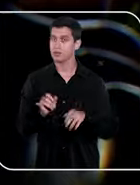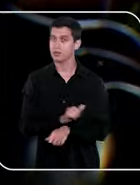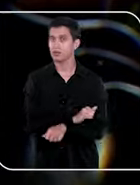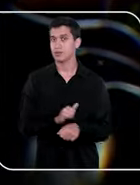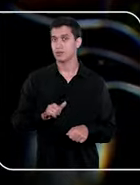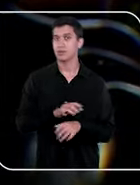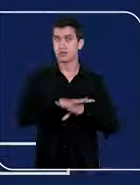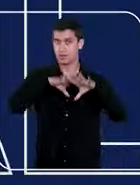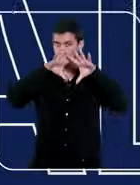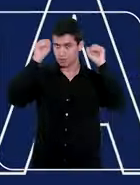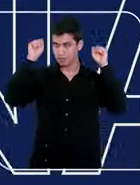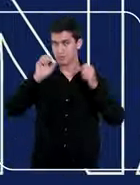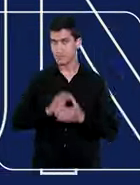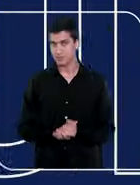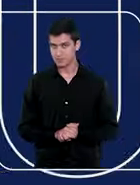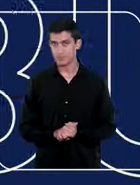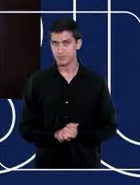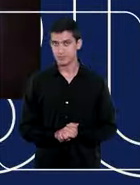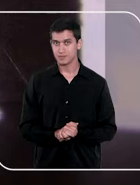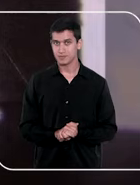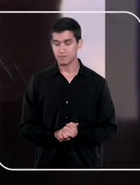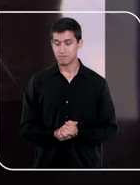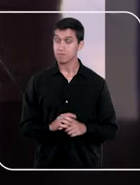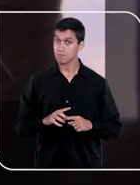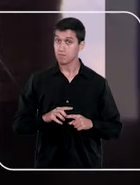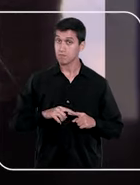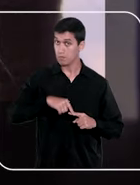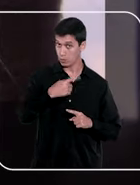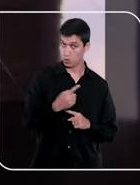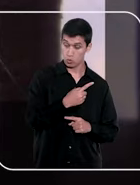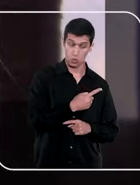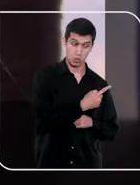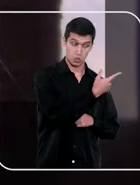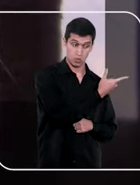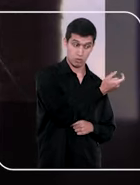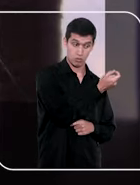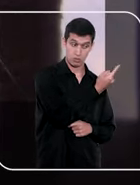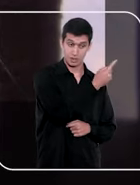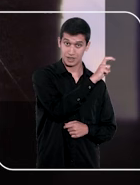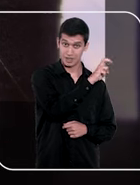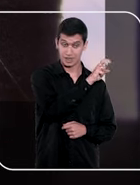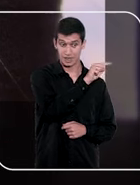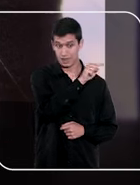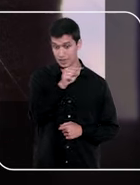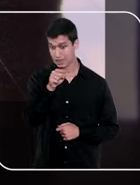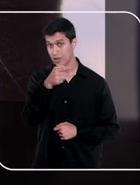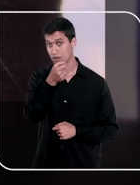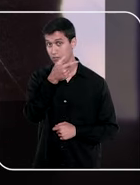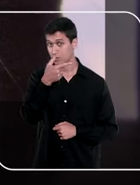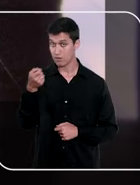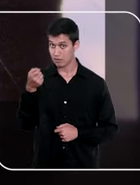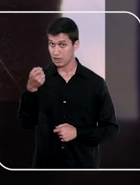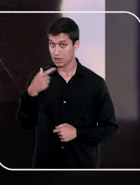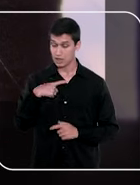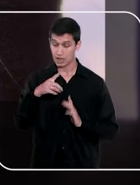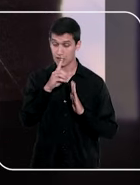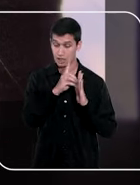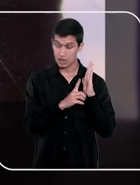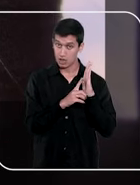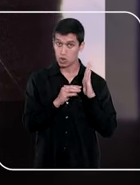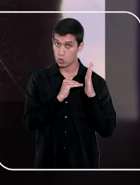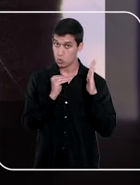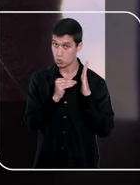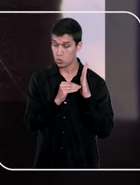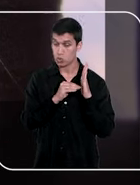estratégico do tribunal. No ciclo seguinte, de 2015 a 2020, alinhado às diretrizes do